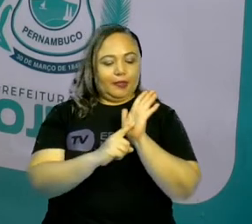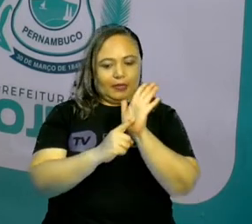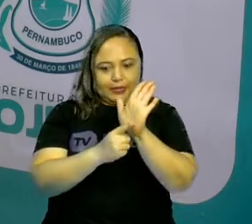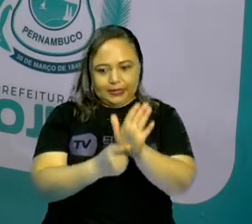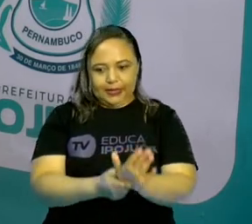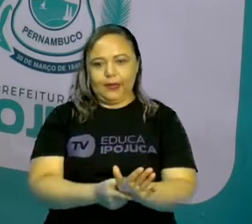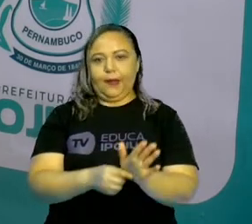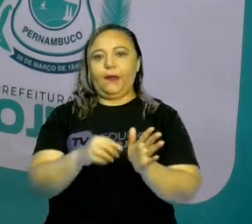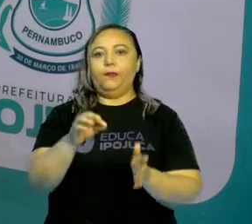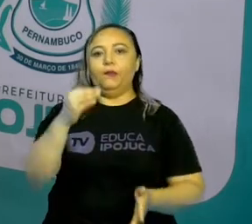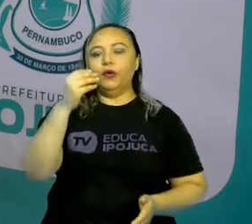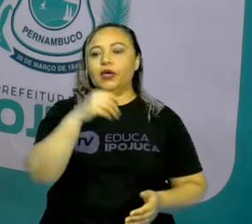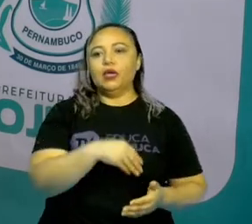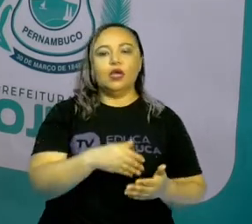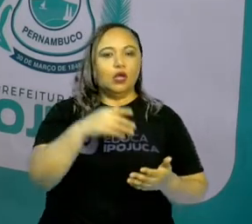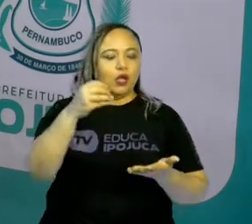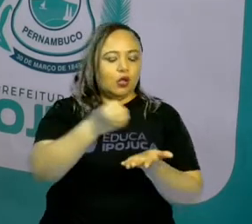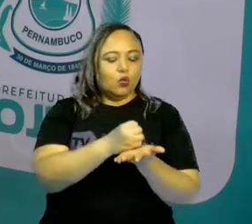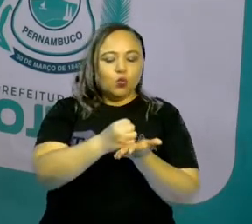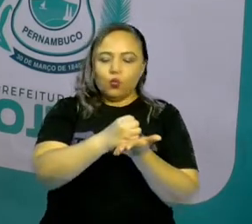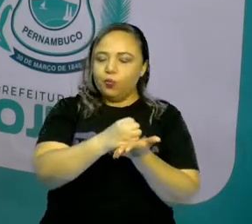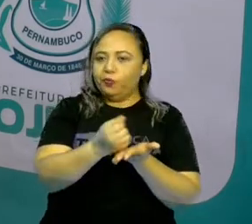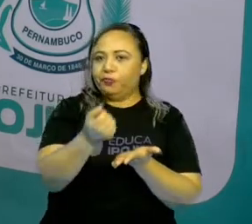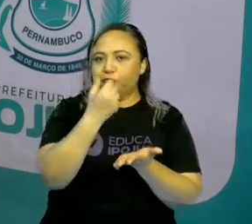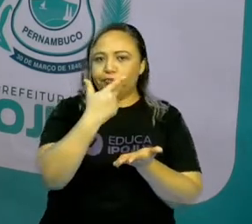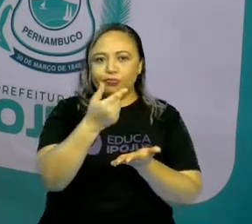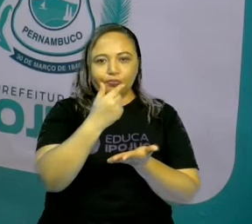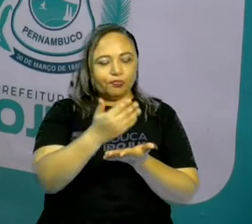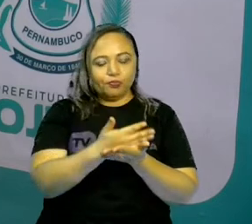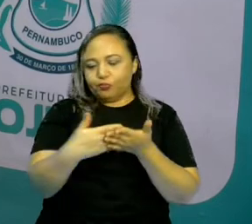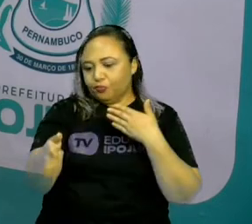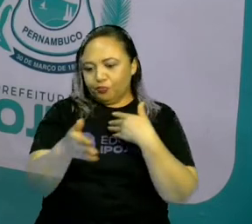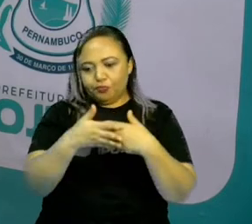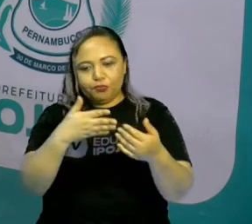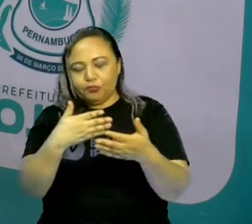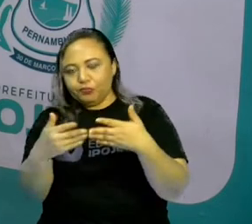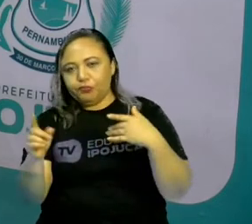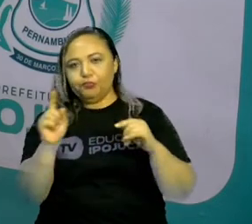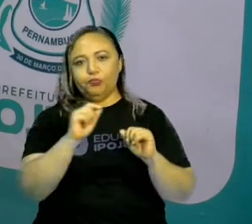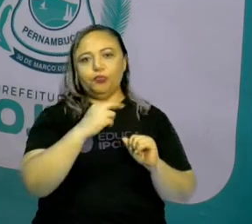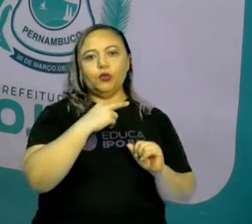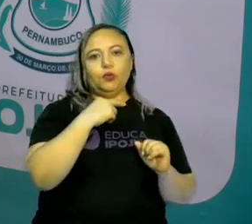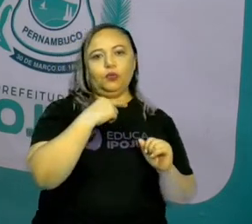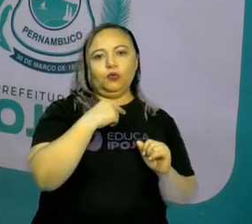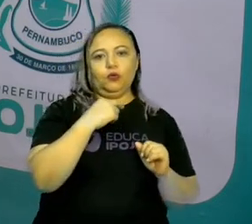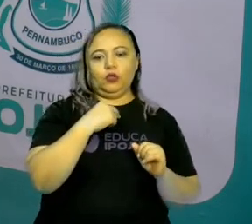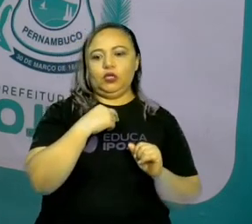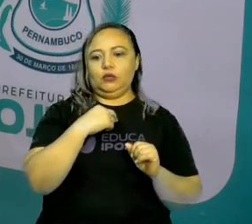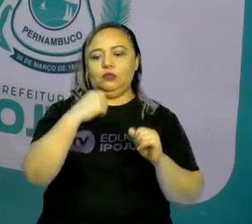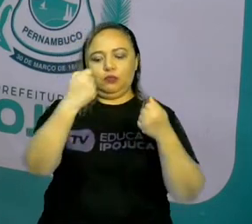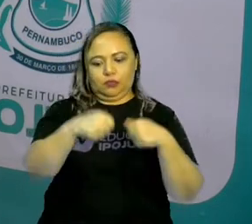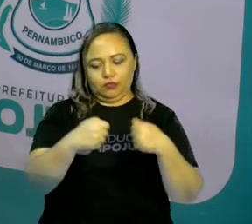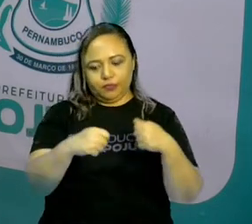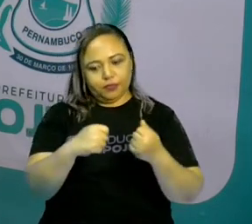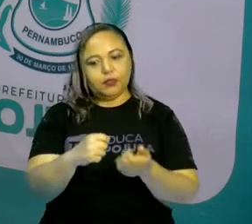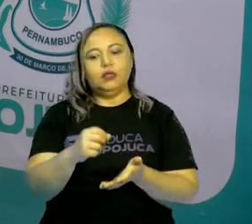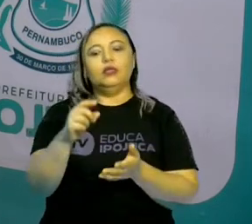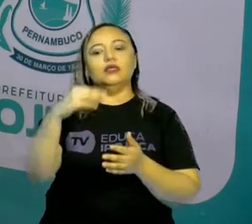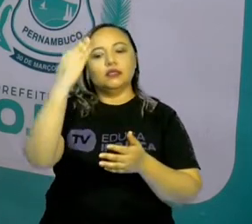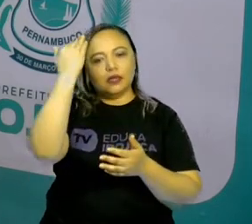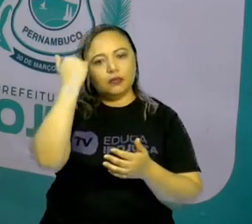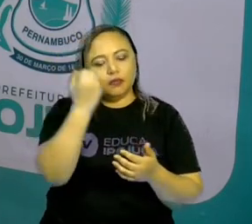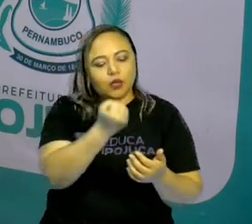quantidades através de números. Se você sair para comprar uma roupa, você vai ter que ter um